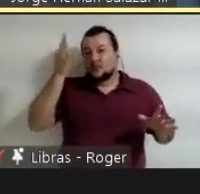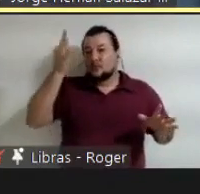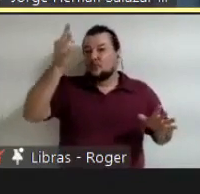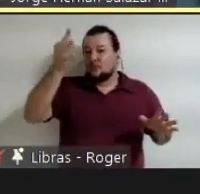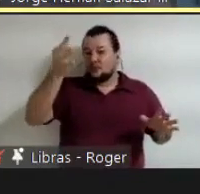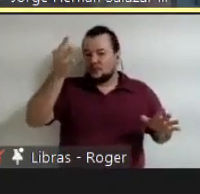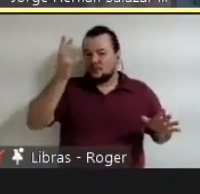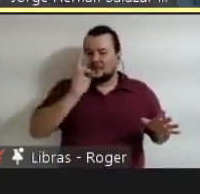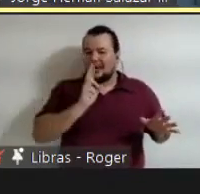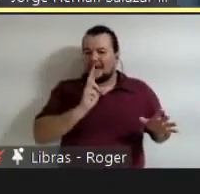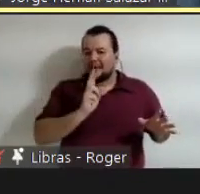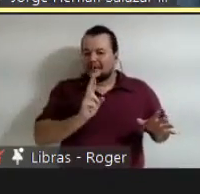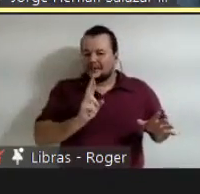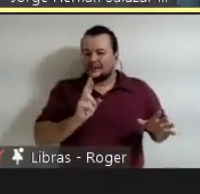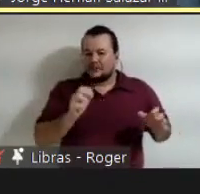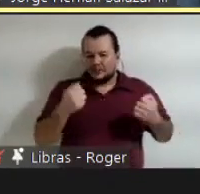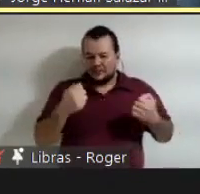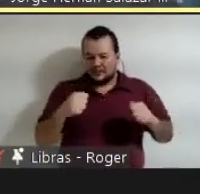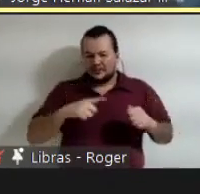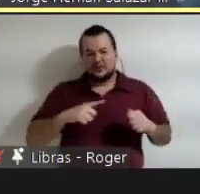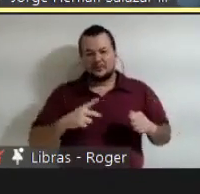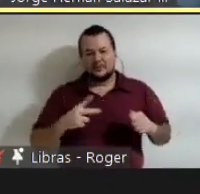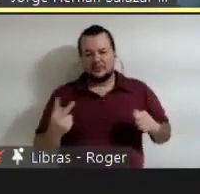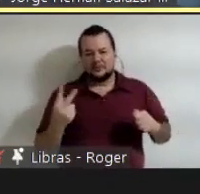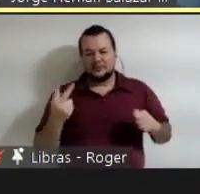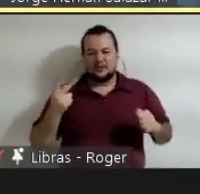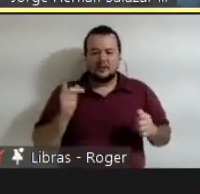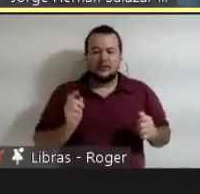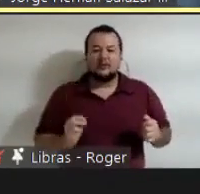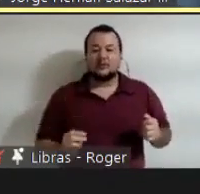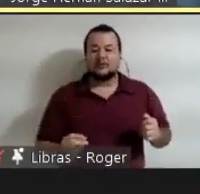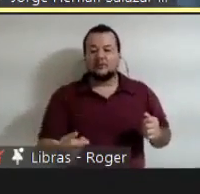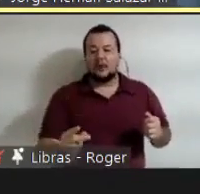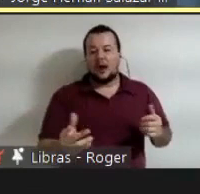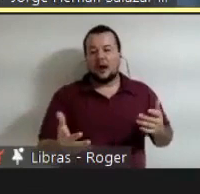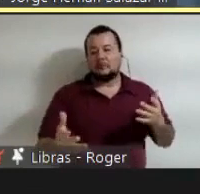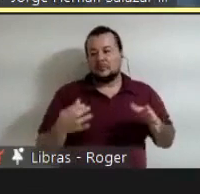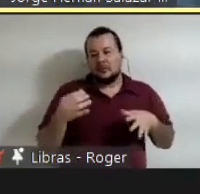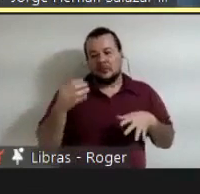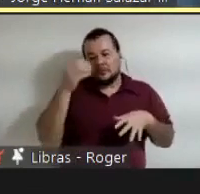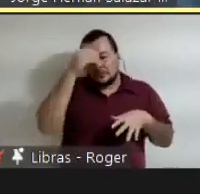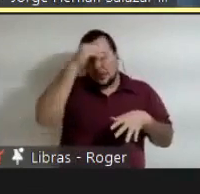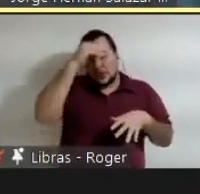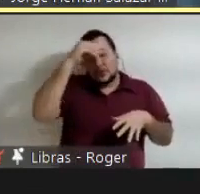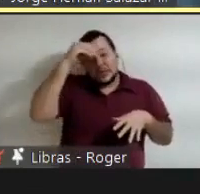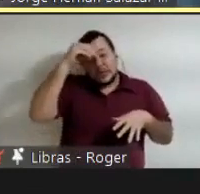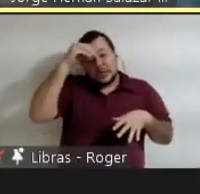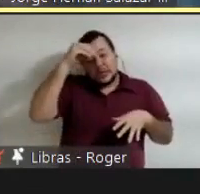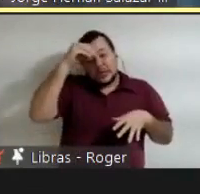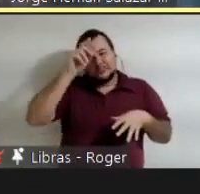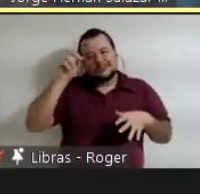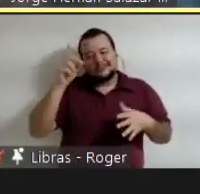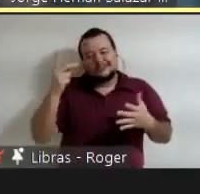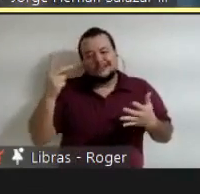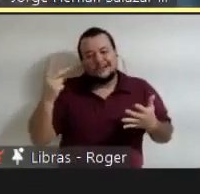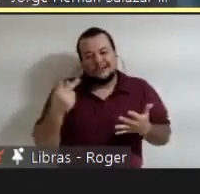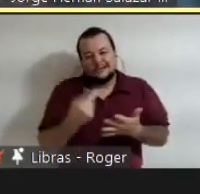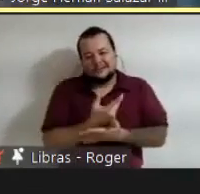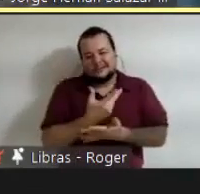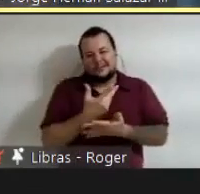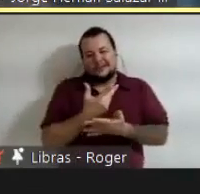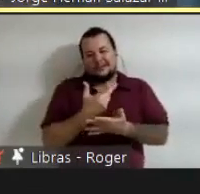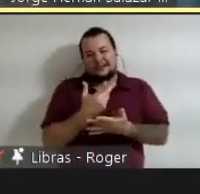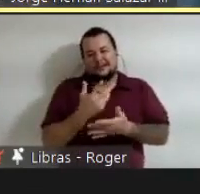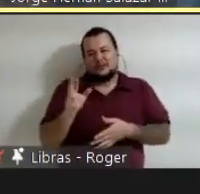absolutamente ingenuo. Isso não vai passar. E segundo, é inconveniente porque as respostas